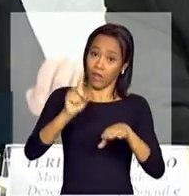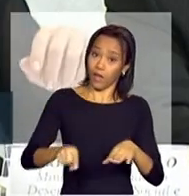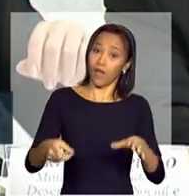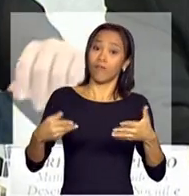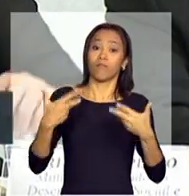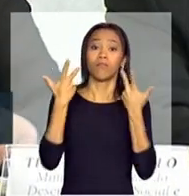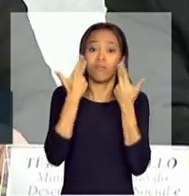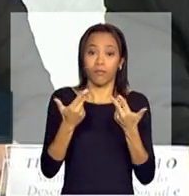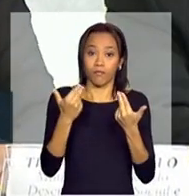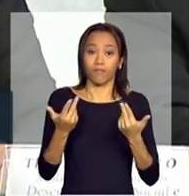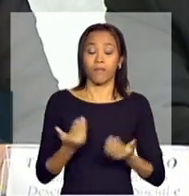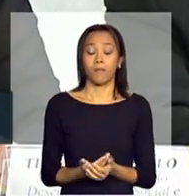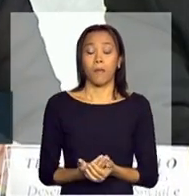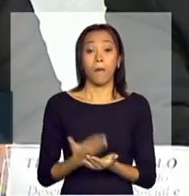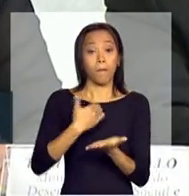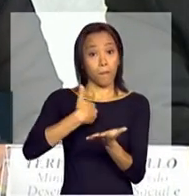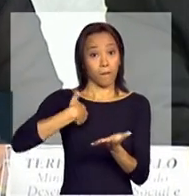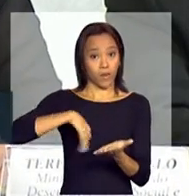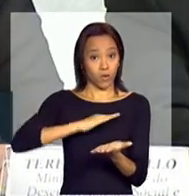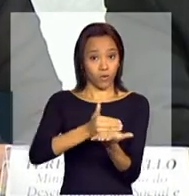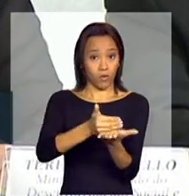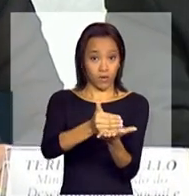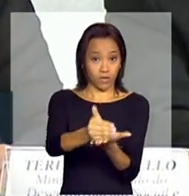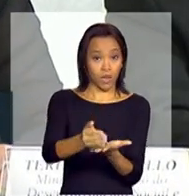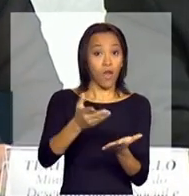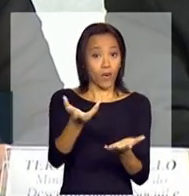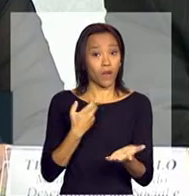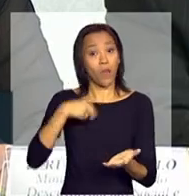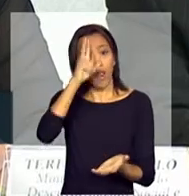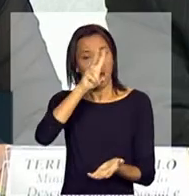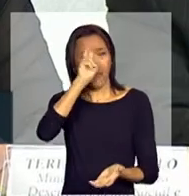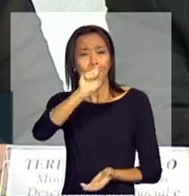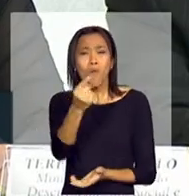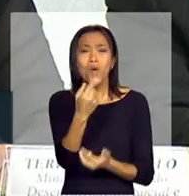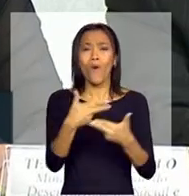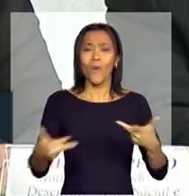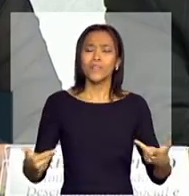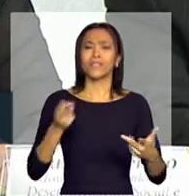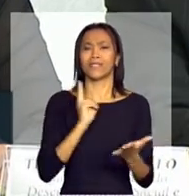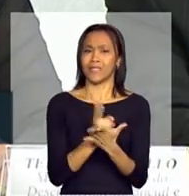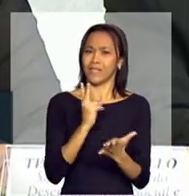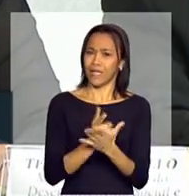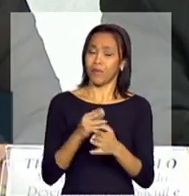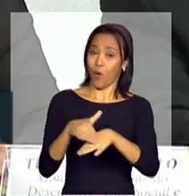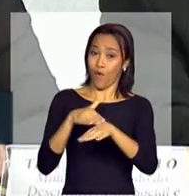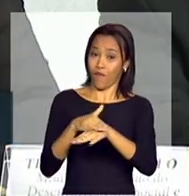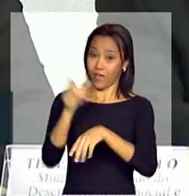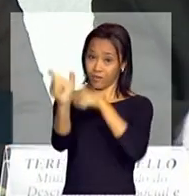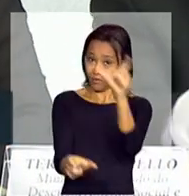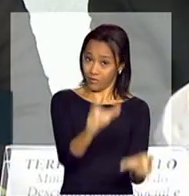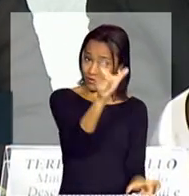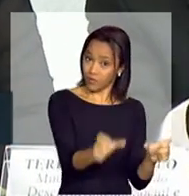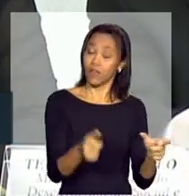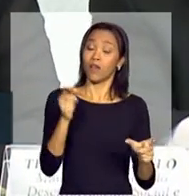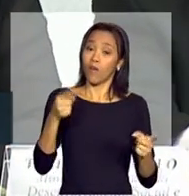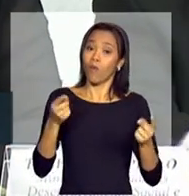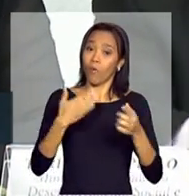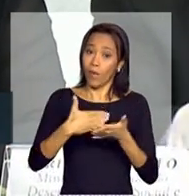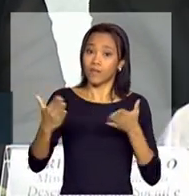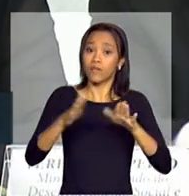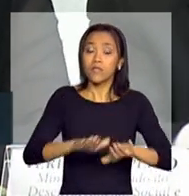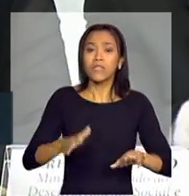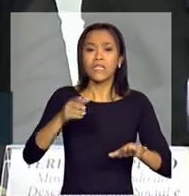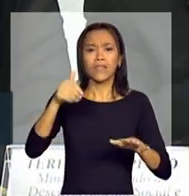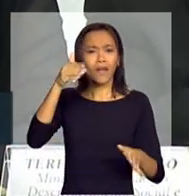para começar, eu queria só lembrar uma coisa que, eu toda vez que converso com os senhores, eu começo por aí, e